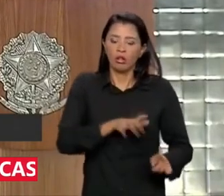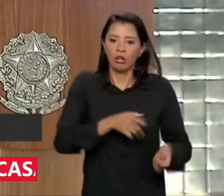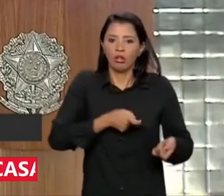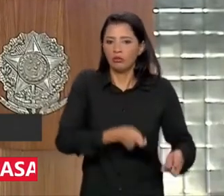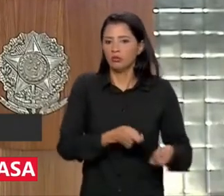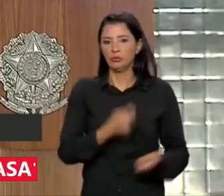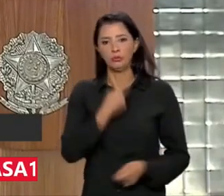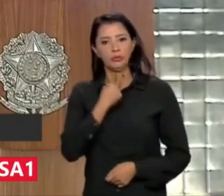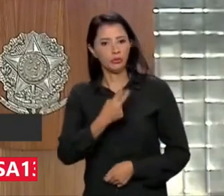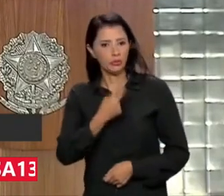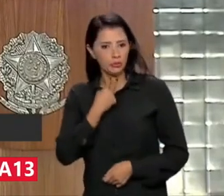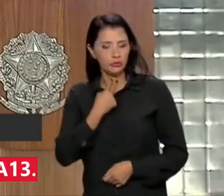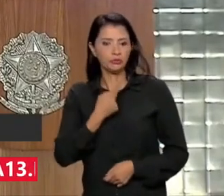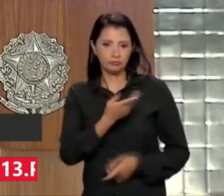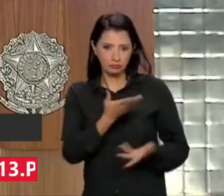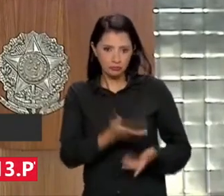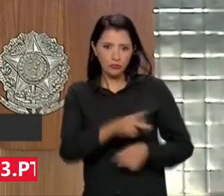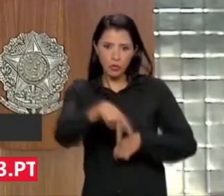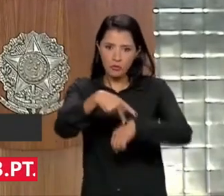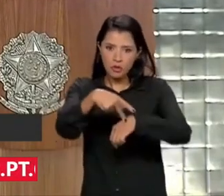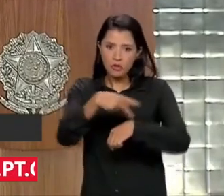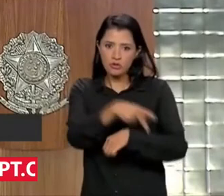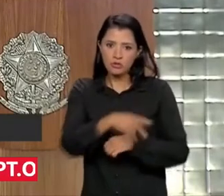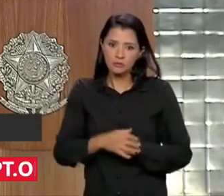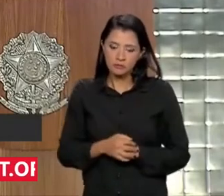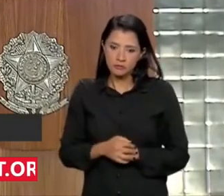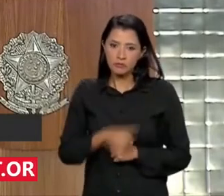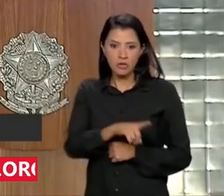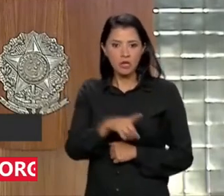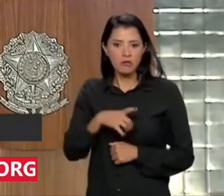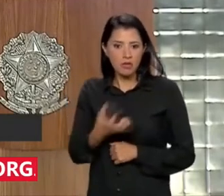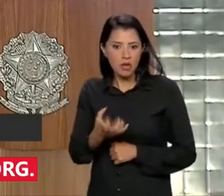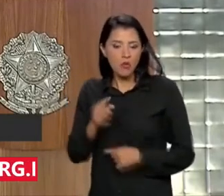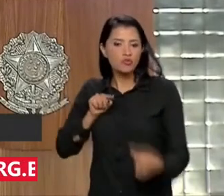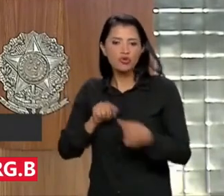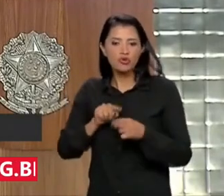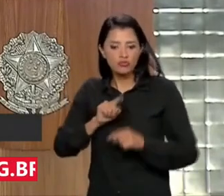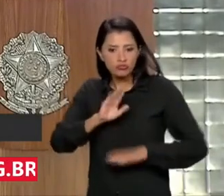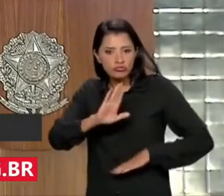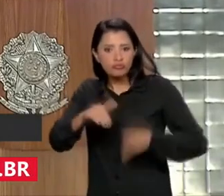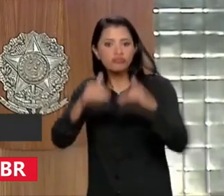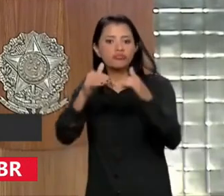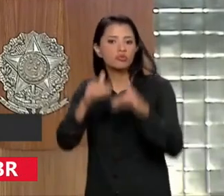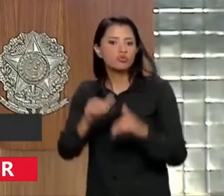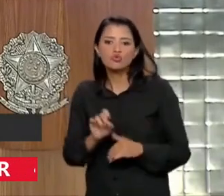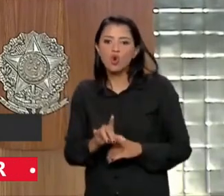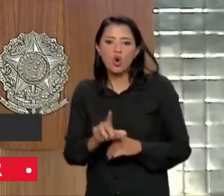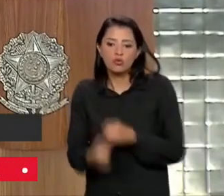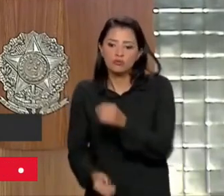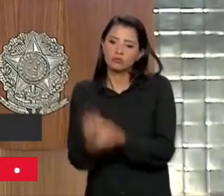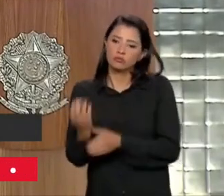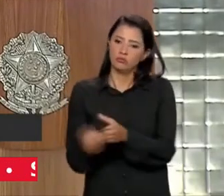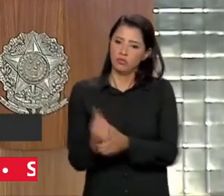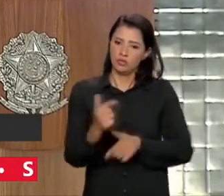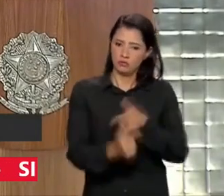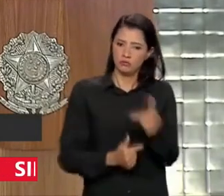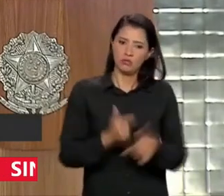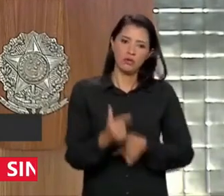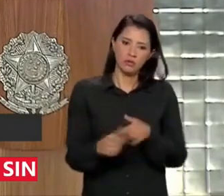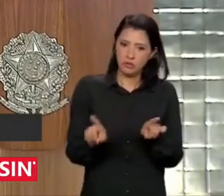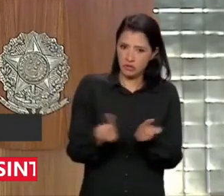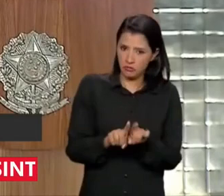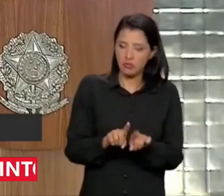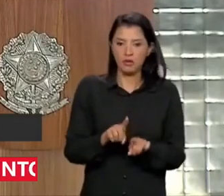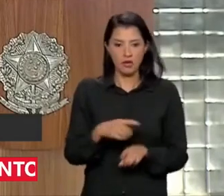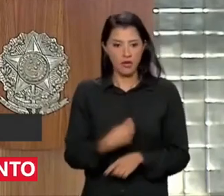não pode seguir pressionando a um país que só quer crescer, que só quer crescer, gerar empregos, generar empleos e